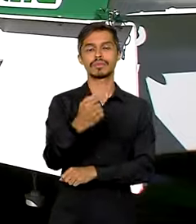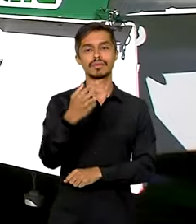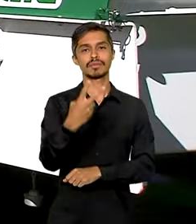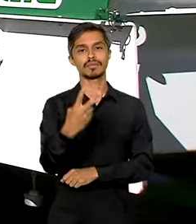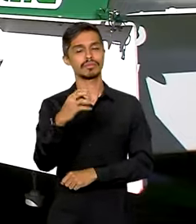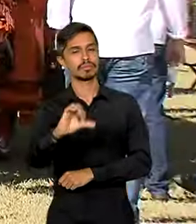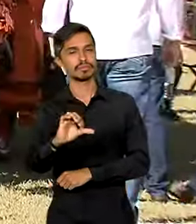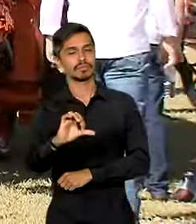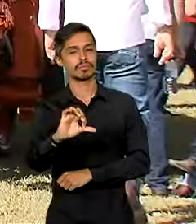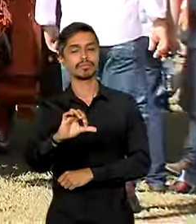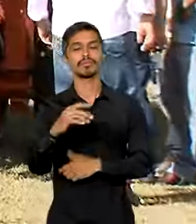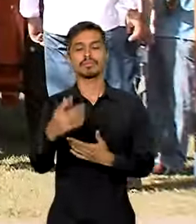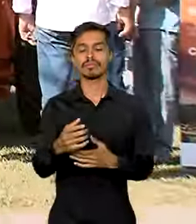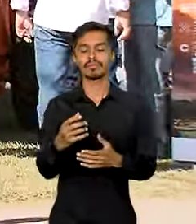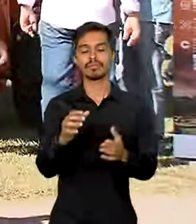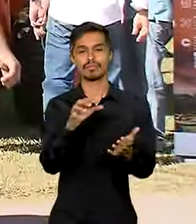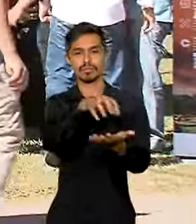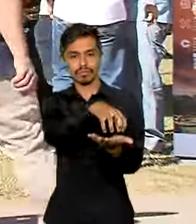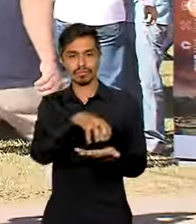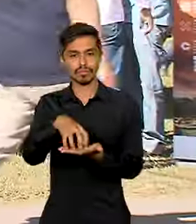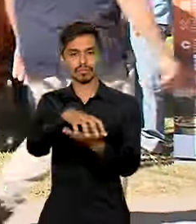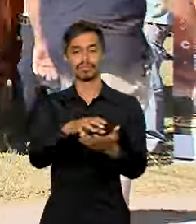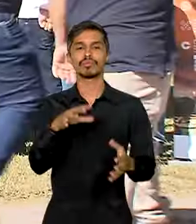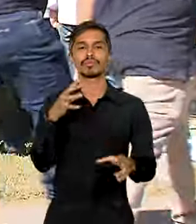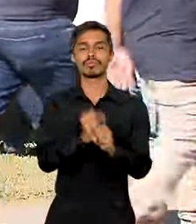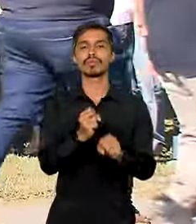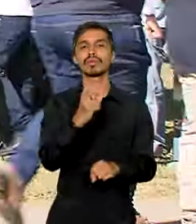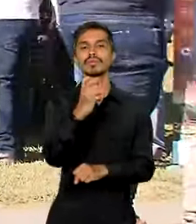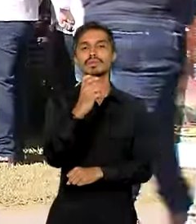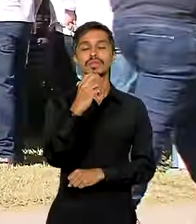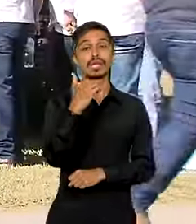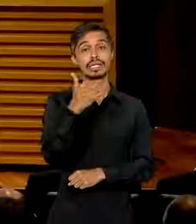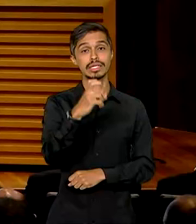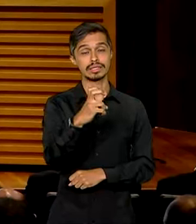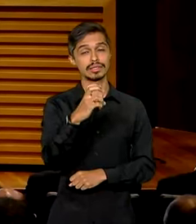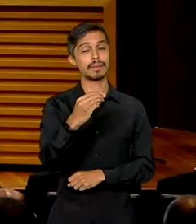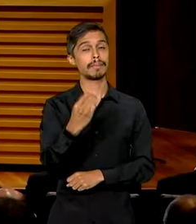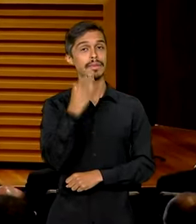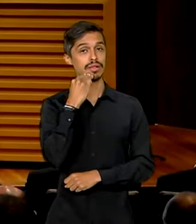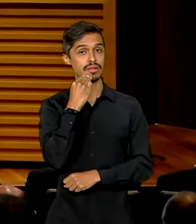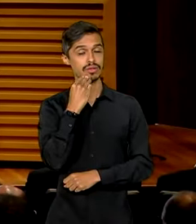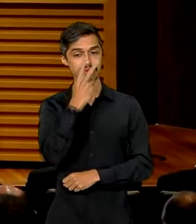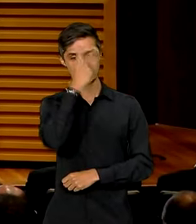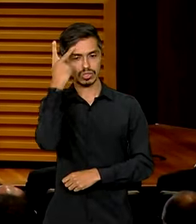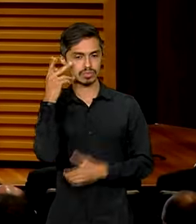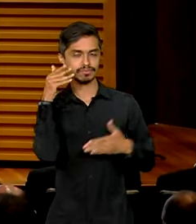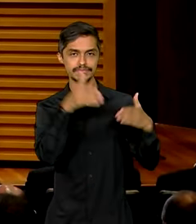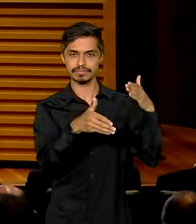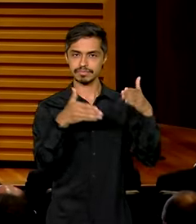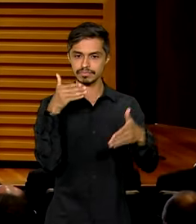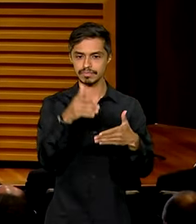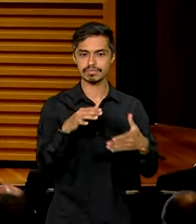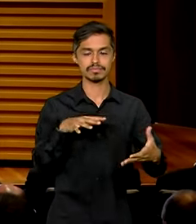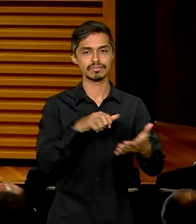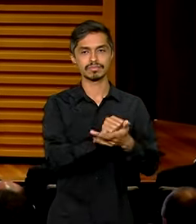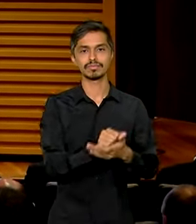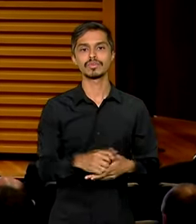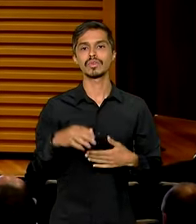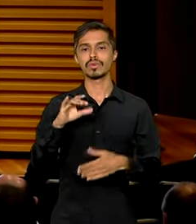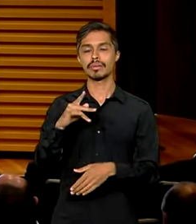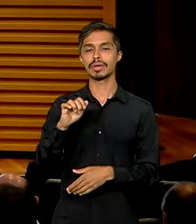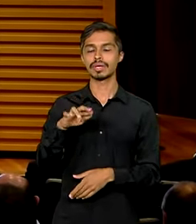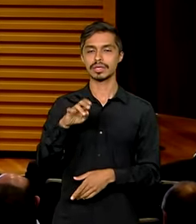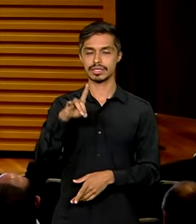unidades e mais de 15 milhões de associados. As novidades atendem o Procap Credit